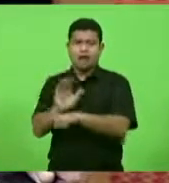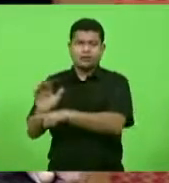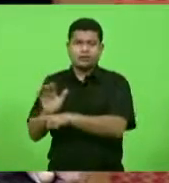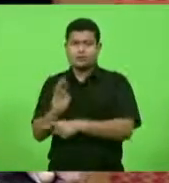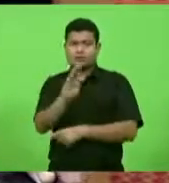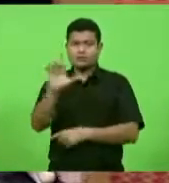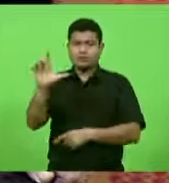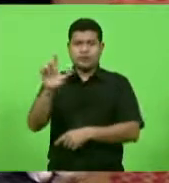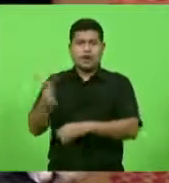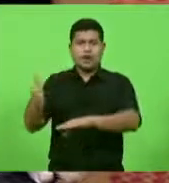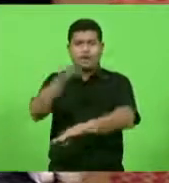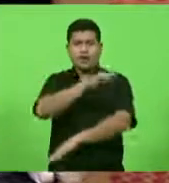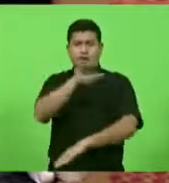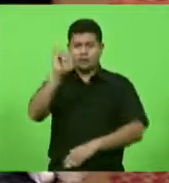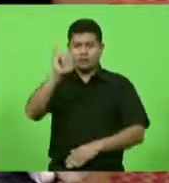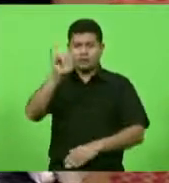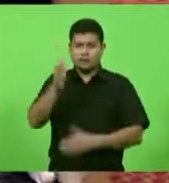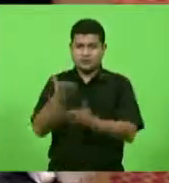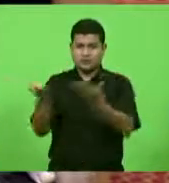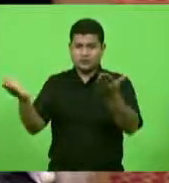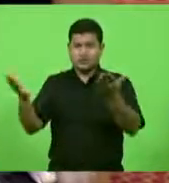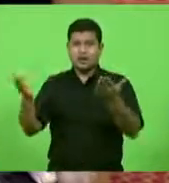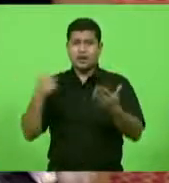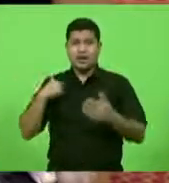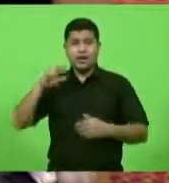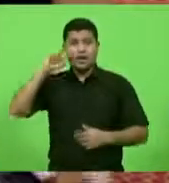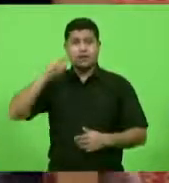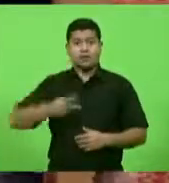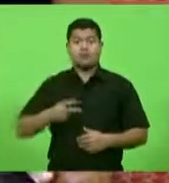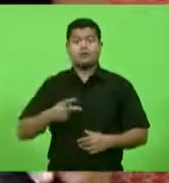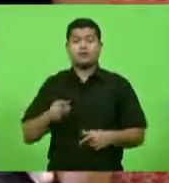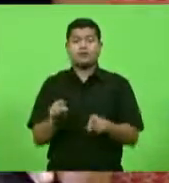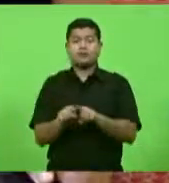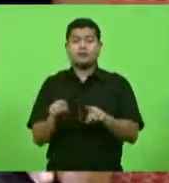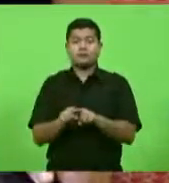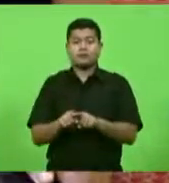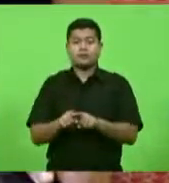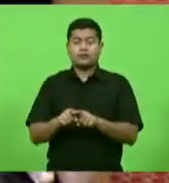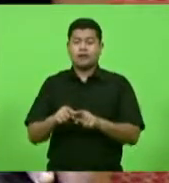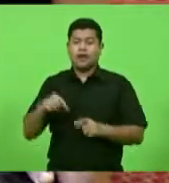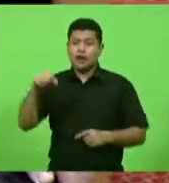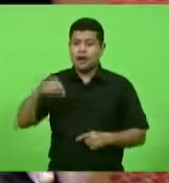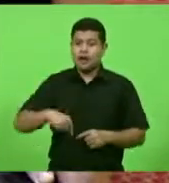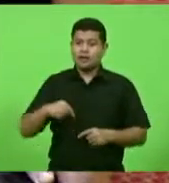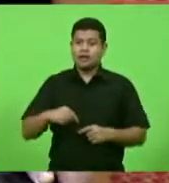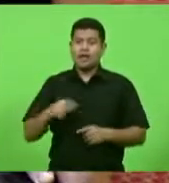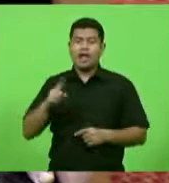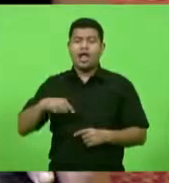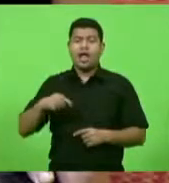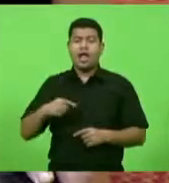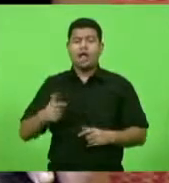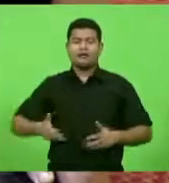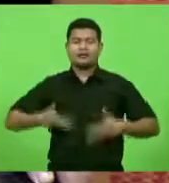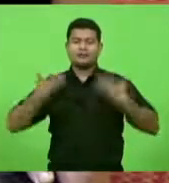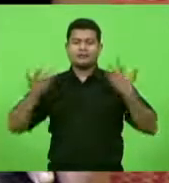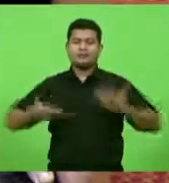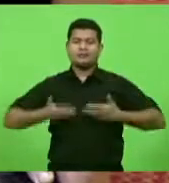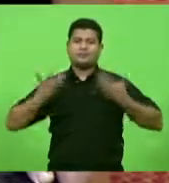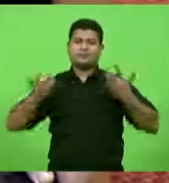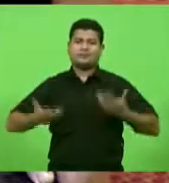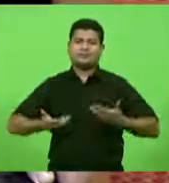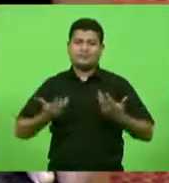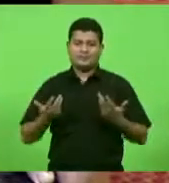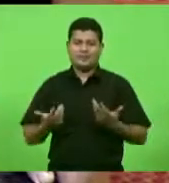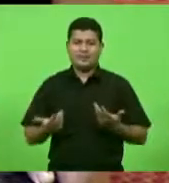Alto Vale, e reconhecer que para nós todos é uma alegria tê-lo novamente aqui